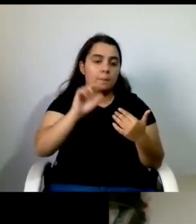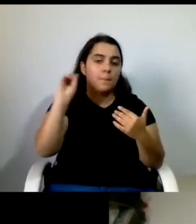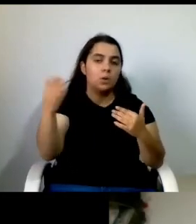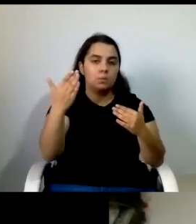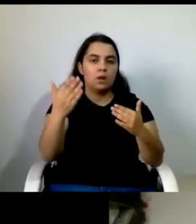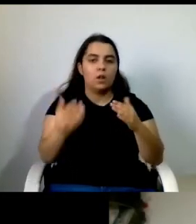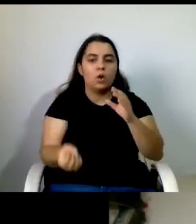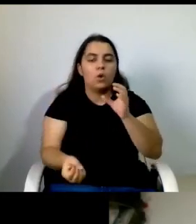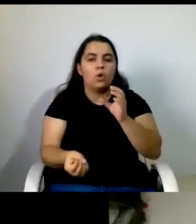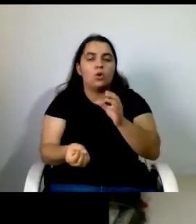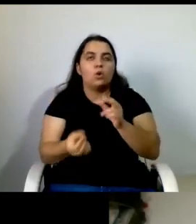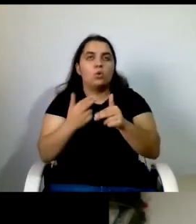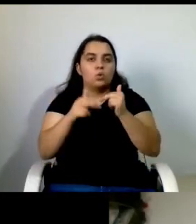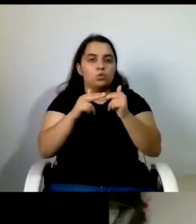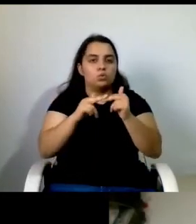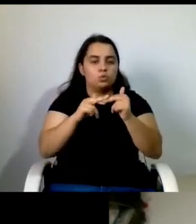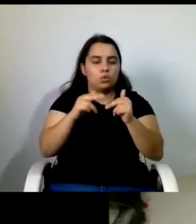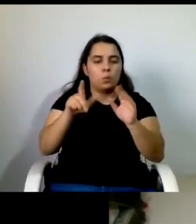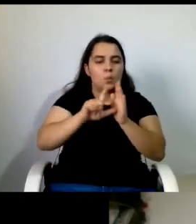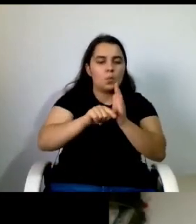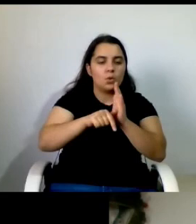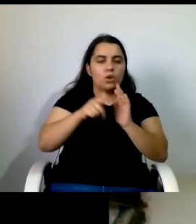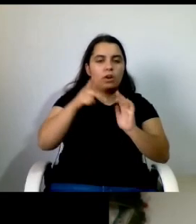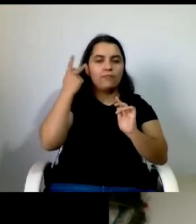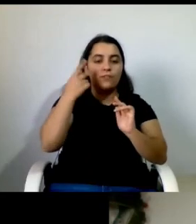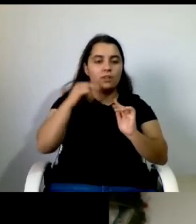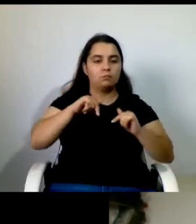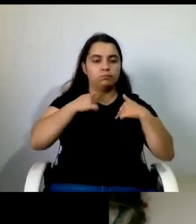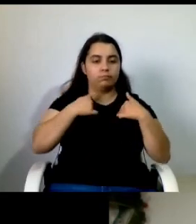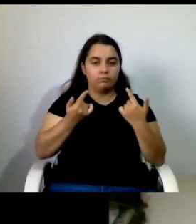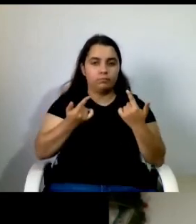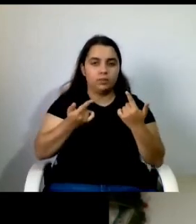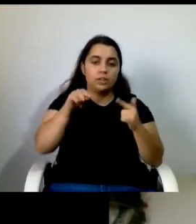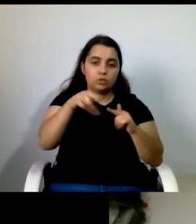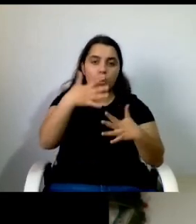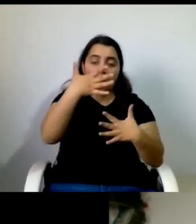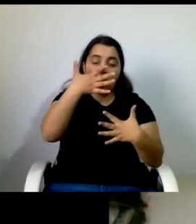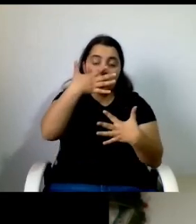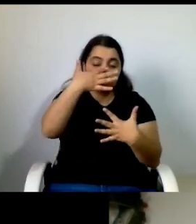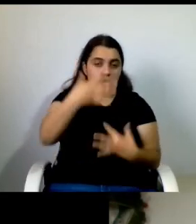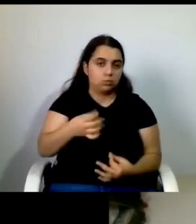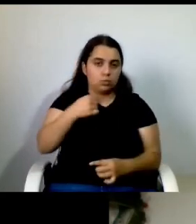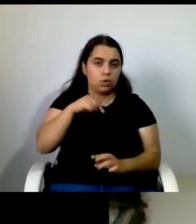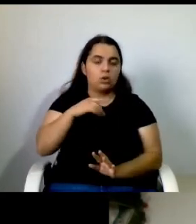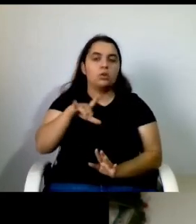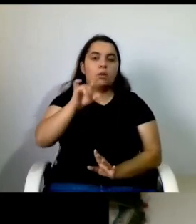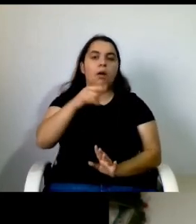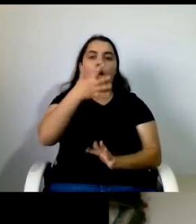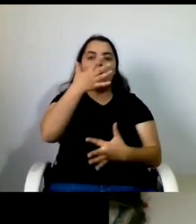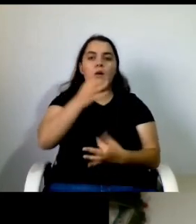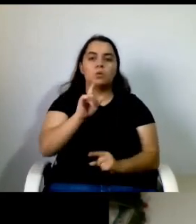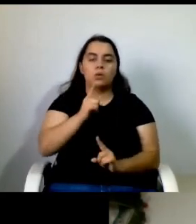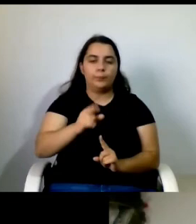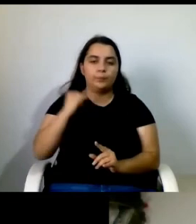vida isto é o que nós acreditamos é com isto que nós trabalhamos e acreditamos que as instituições são